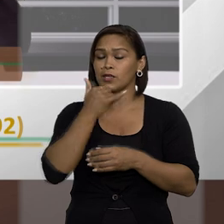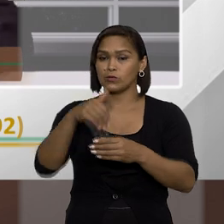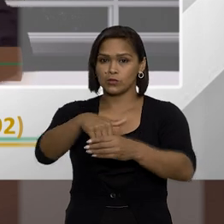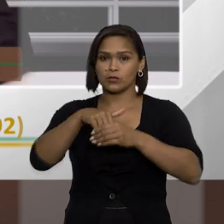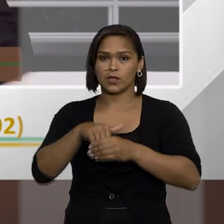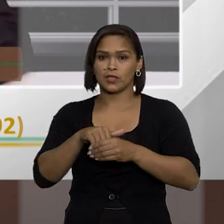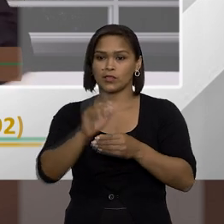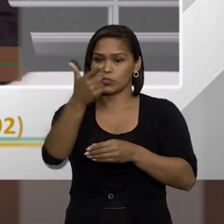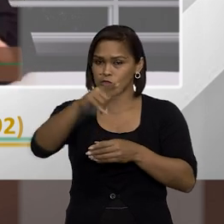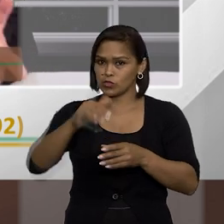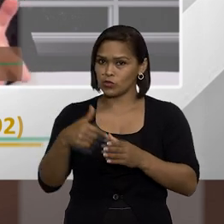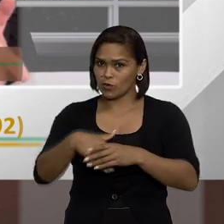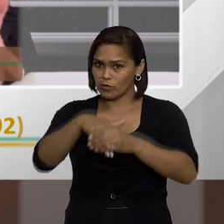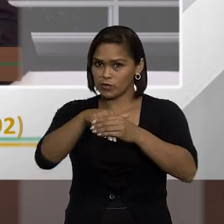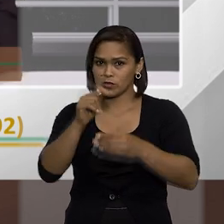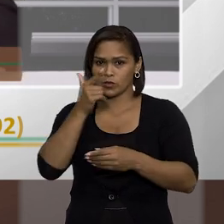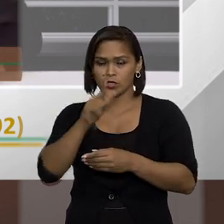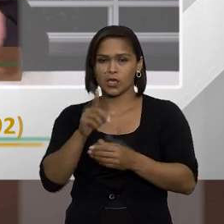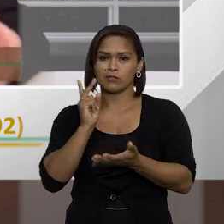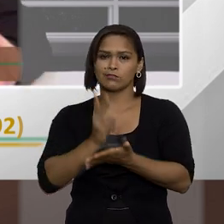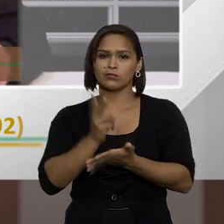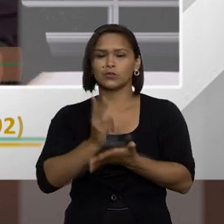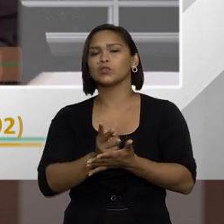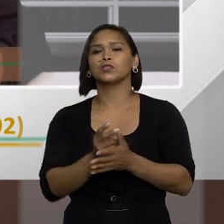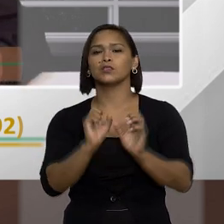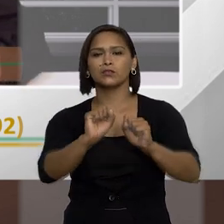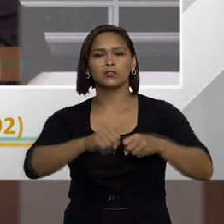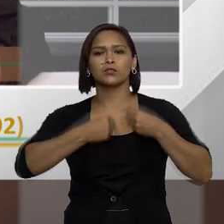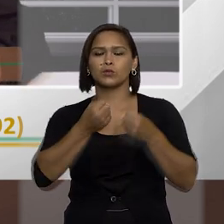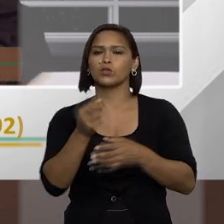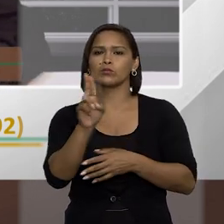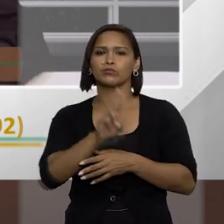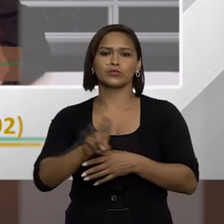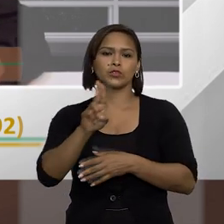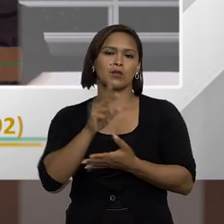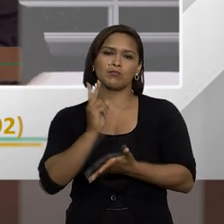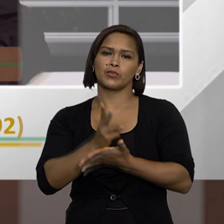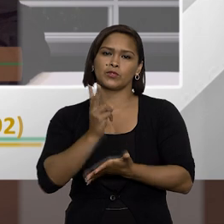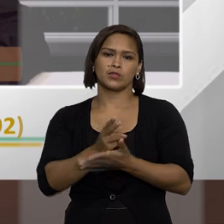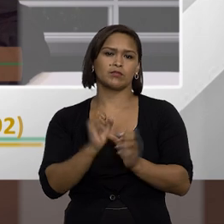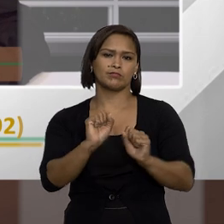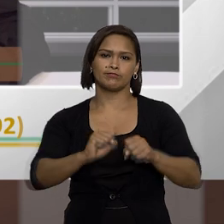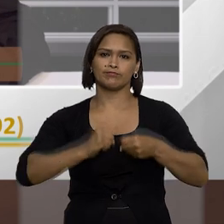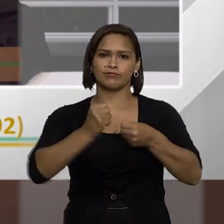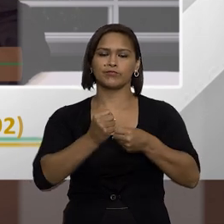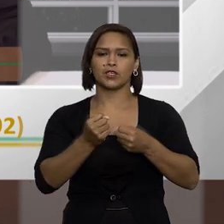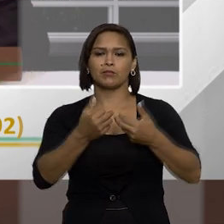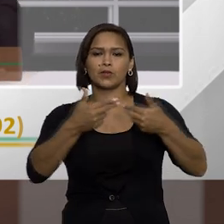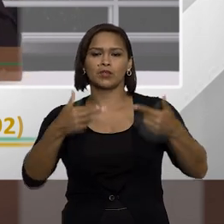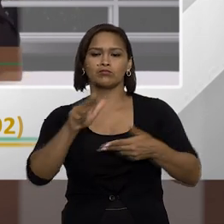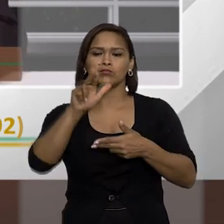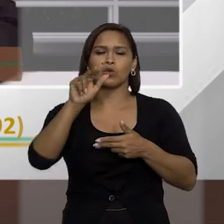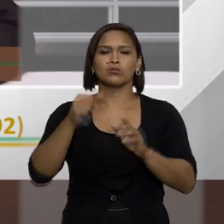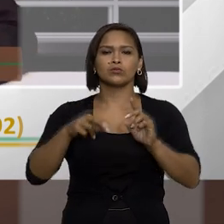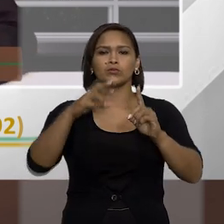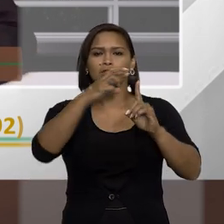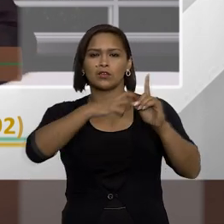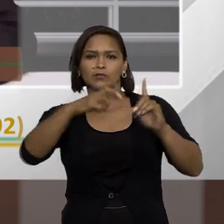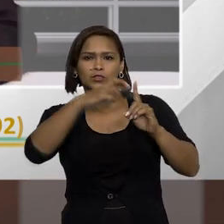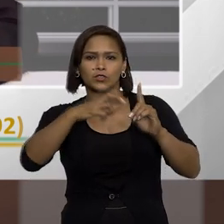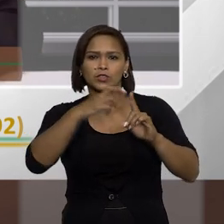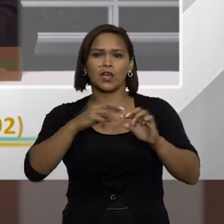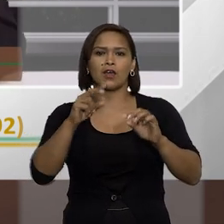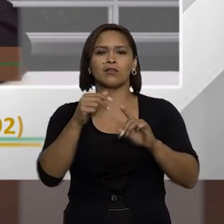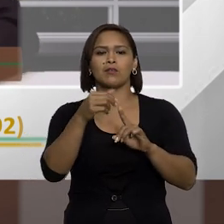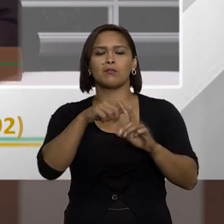mandato ele se reelege ele poderia continuar usando esse poder poderia continuar utilizando esse poder para não ser investigado ou